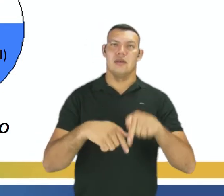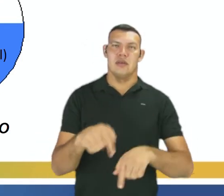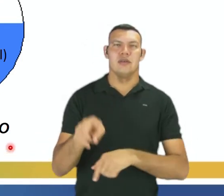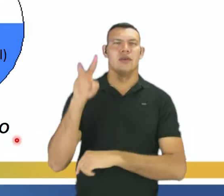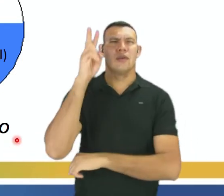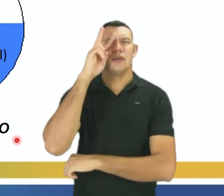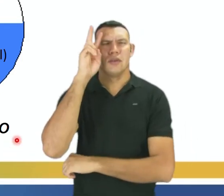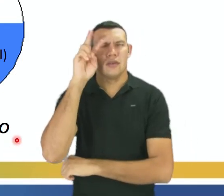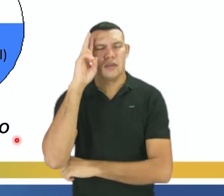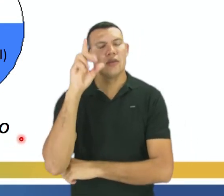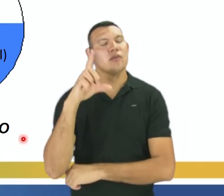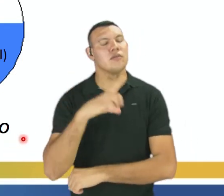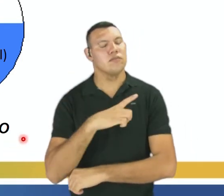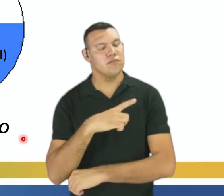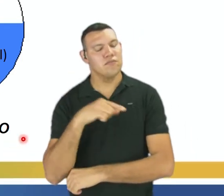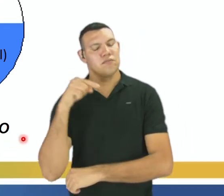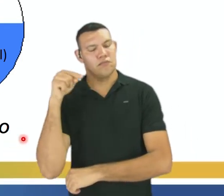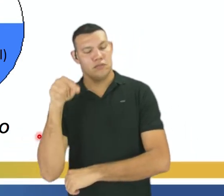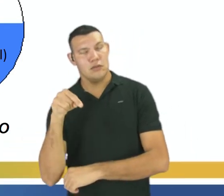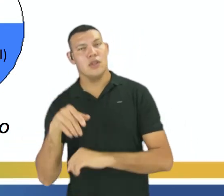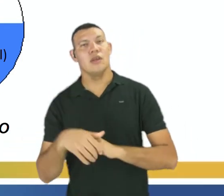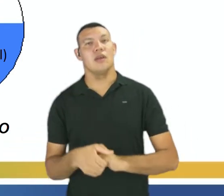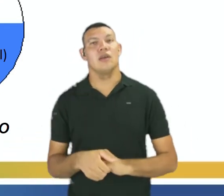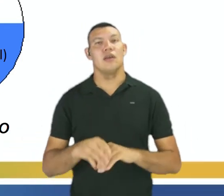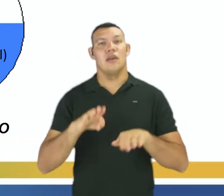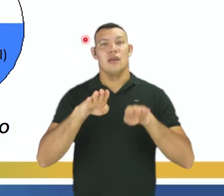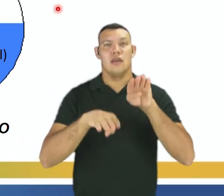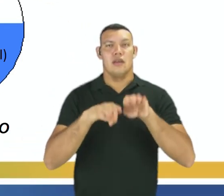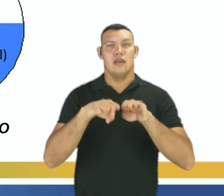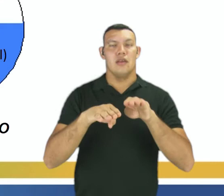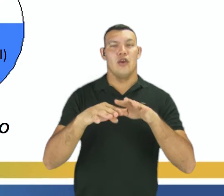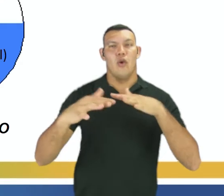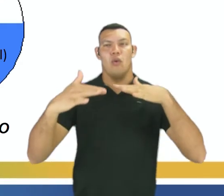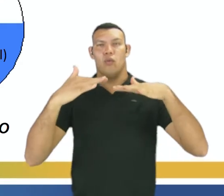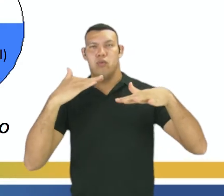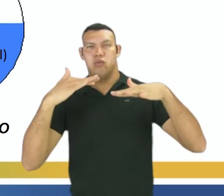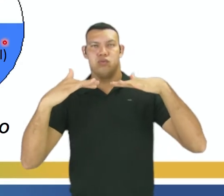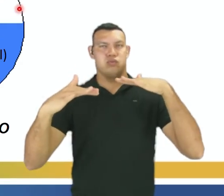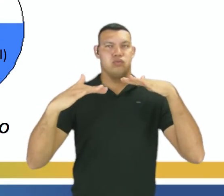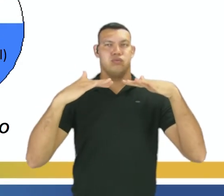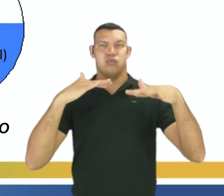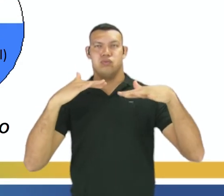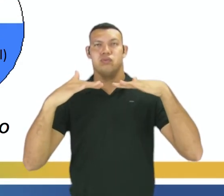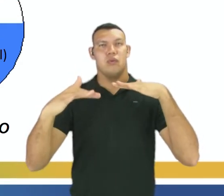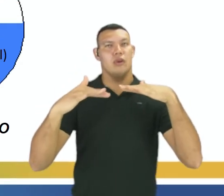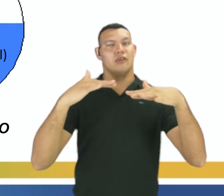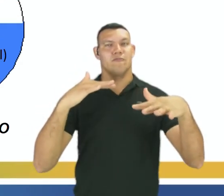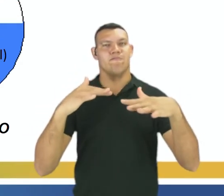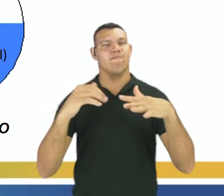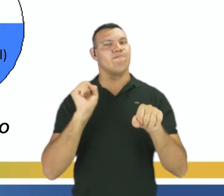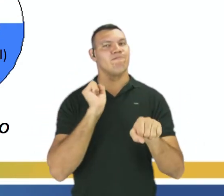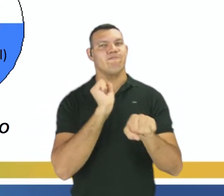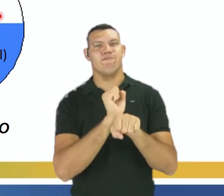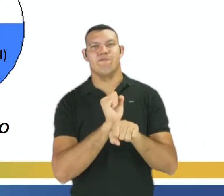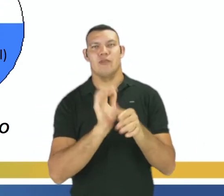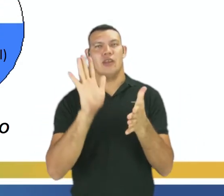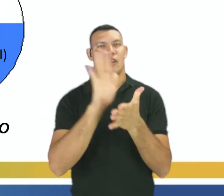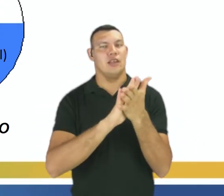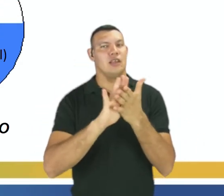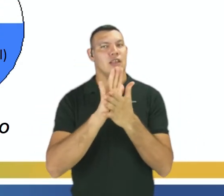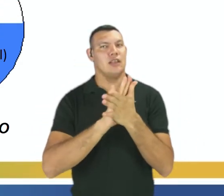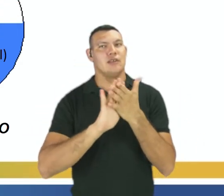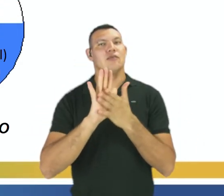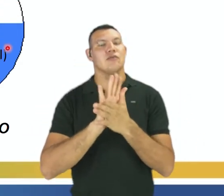nós temos um equilíbrio químico, nós temos um equilíbrio dinâmico, onde nós não cessa a reação.